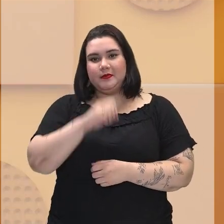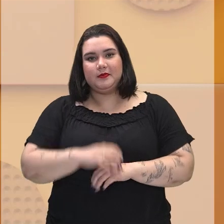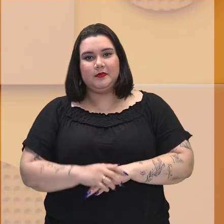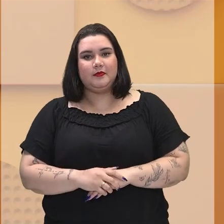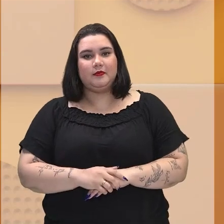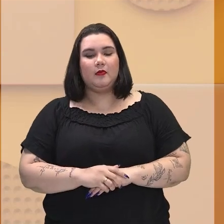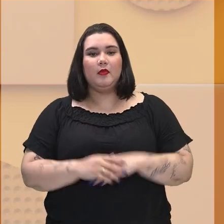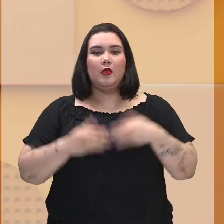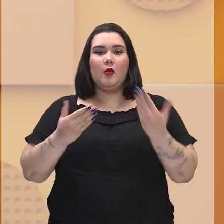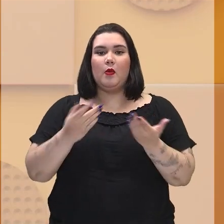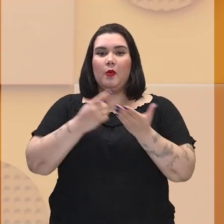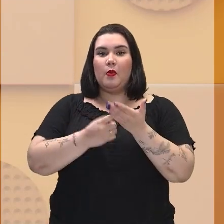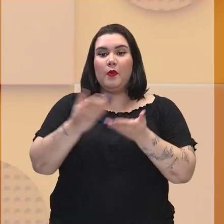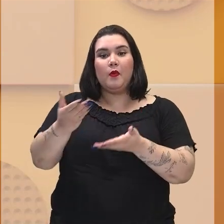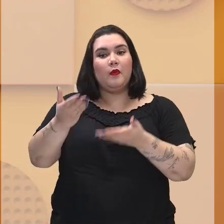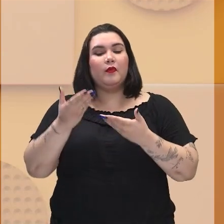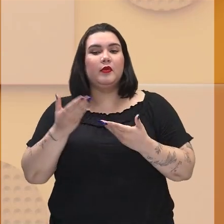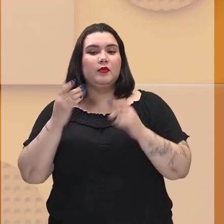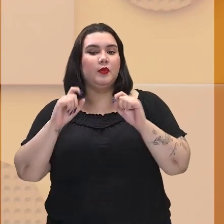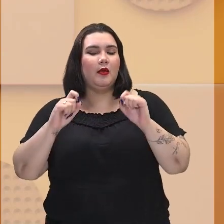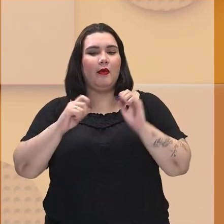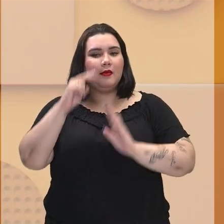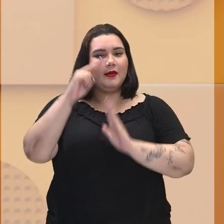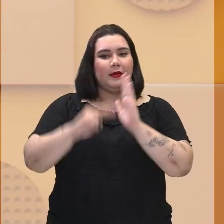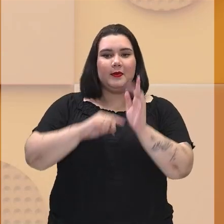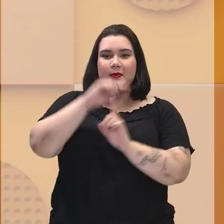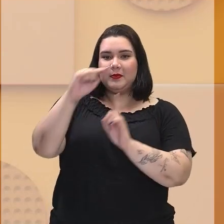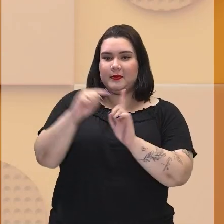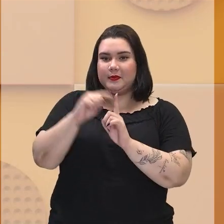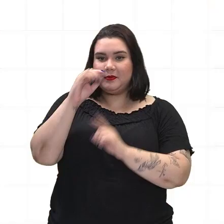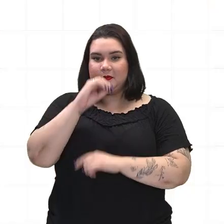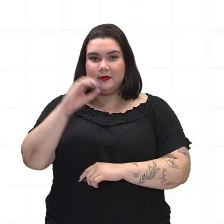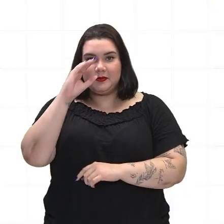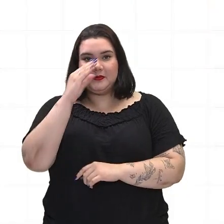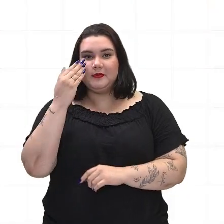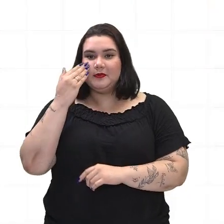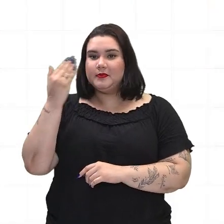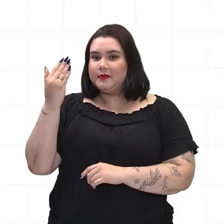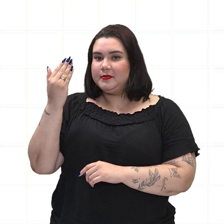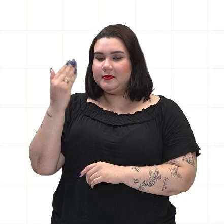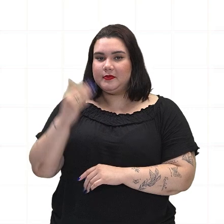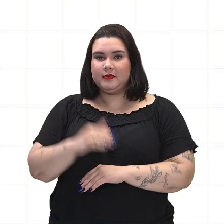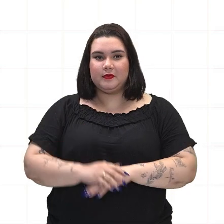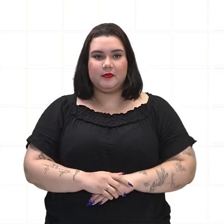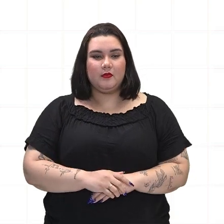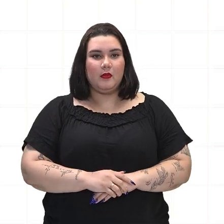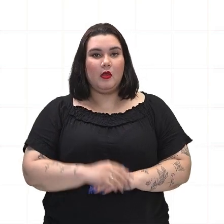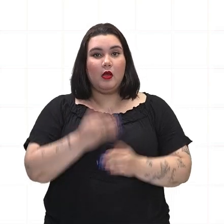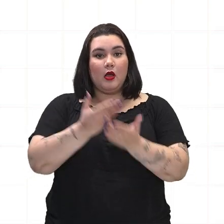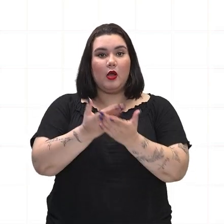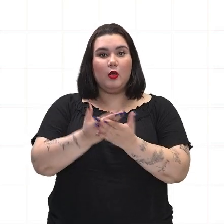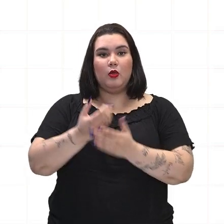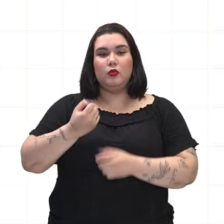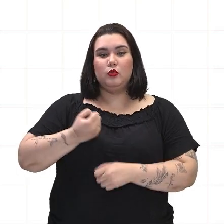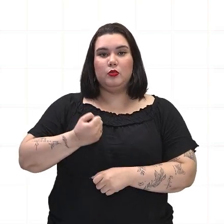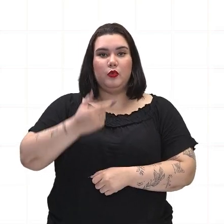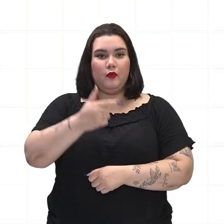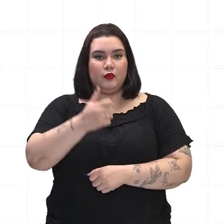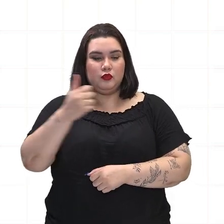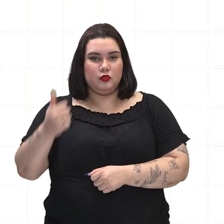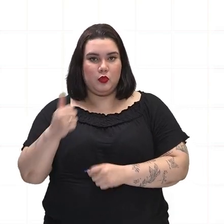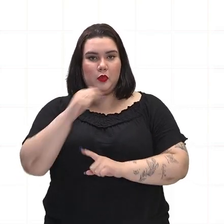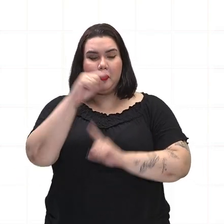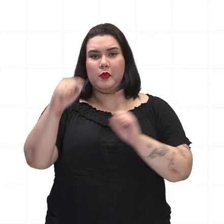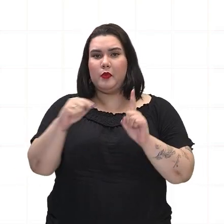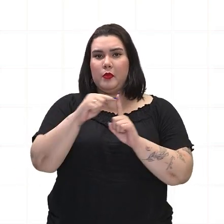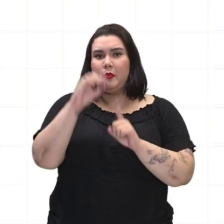Então, eu quero convidá-los a verificar o nosso objeto de conhecimento. Vamos lá? A nossa aula de número 21 tem